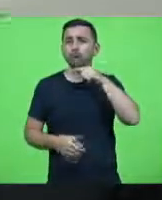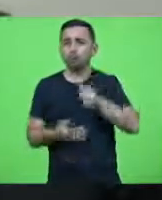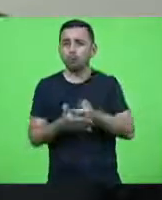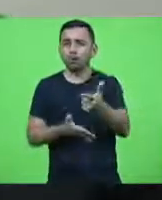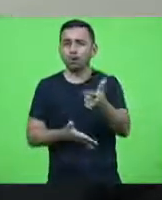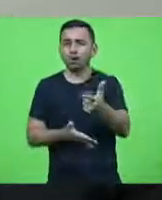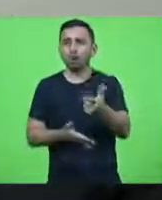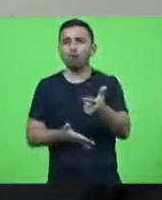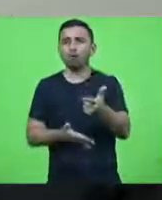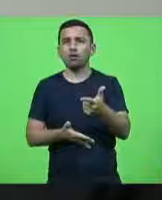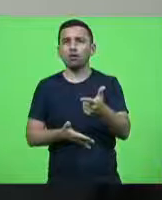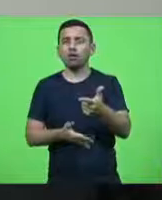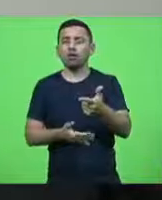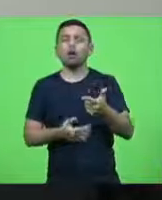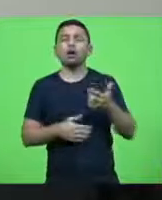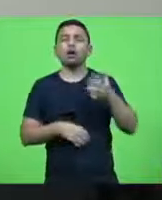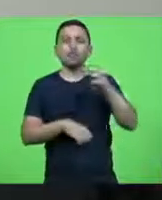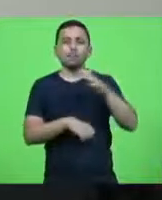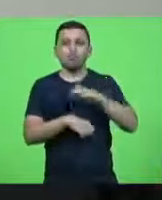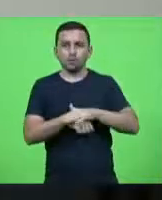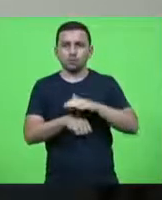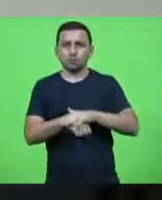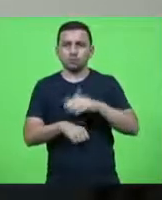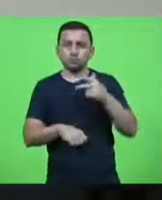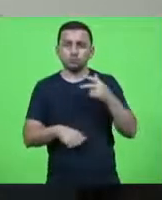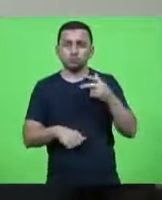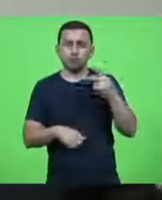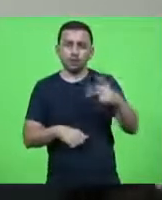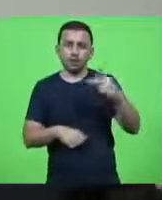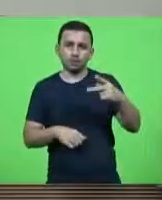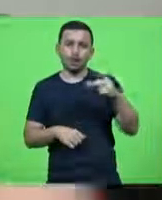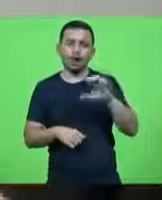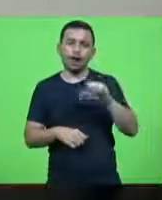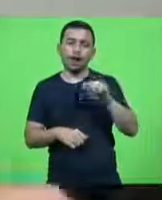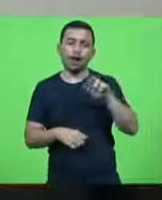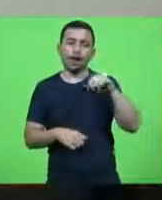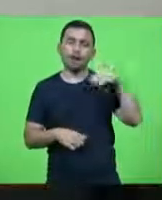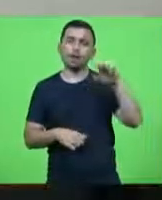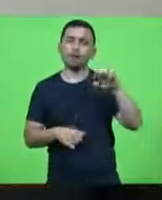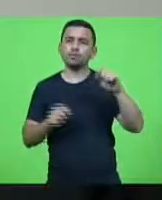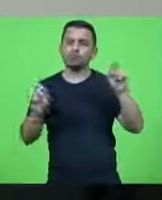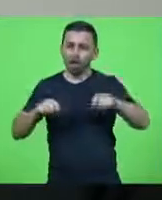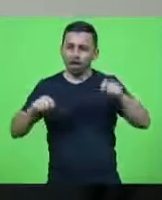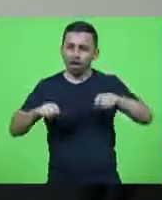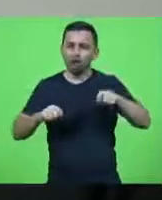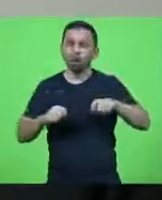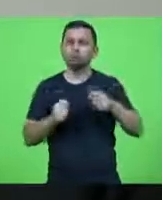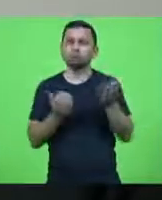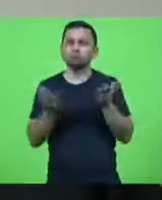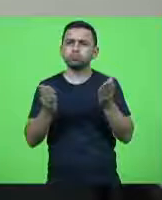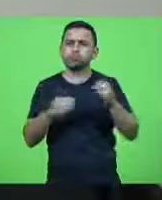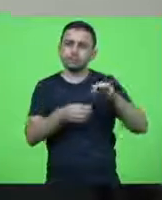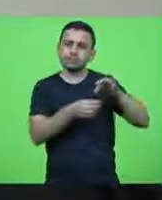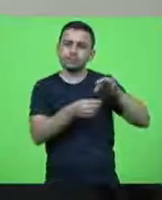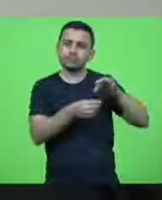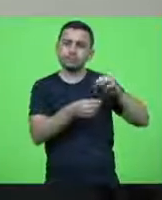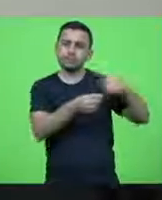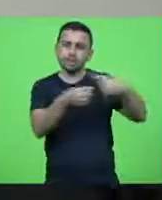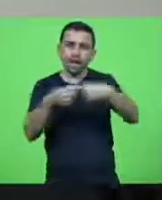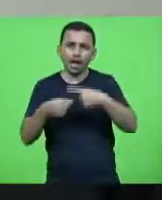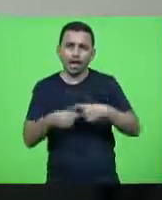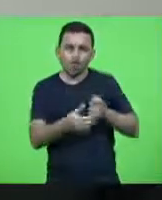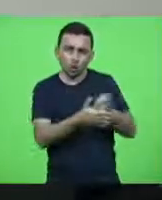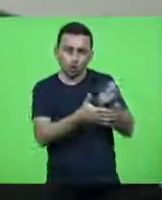pode através também com a contribuição do deputado da Carmen Zanotto que comprar através do consórcio intermunicipal de municípios os insumos